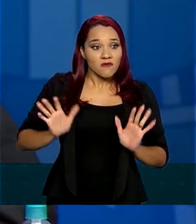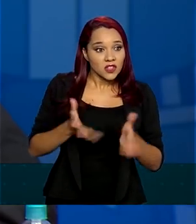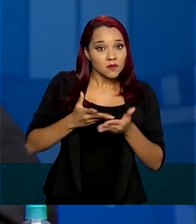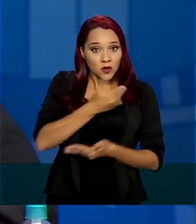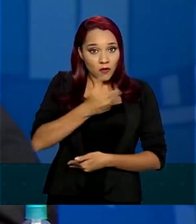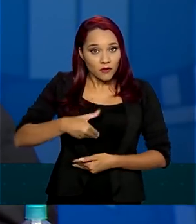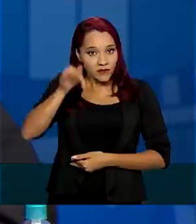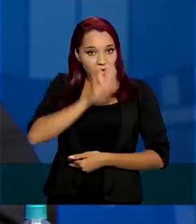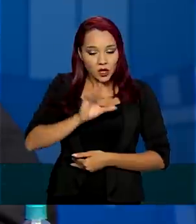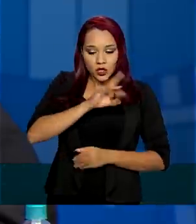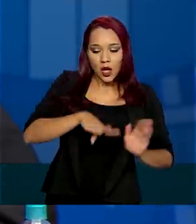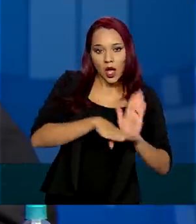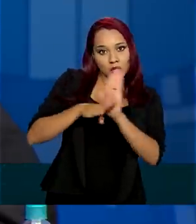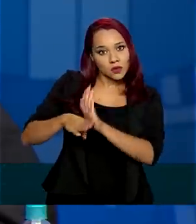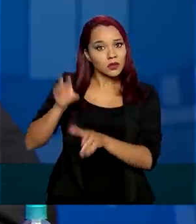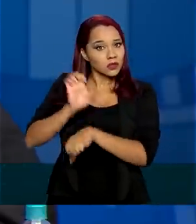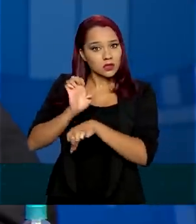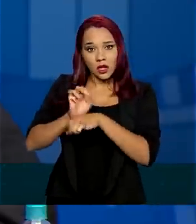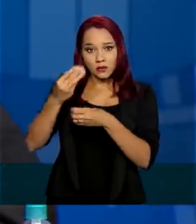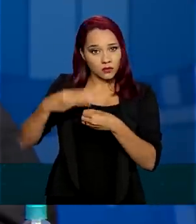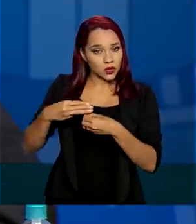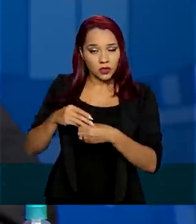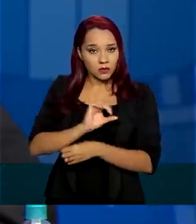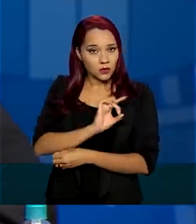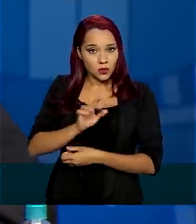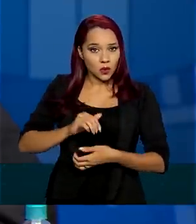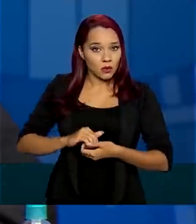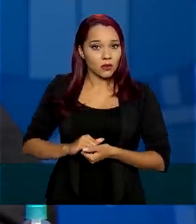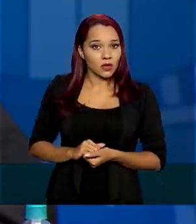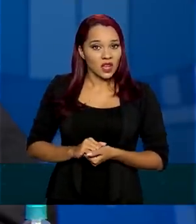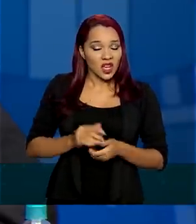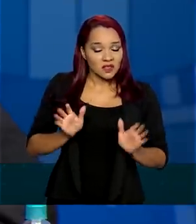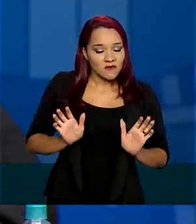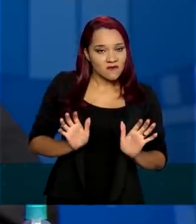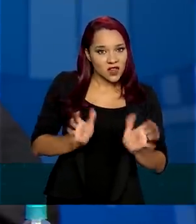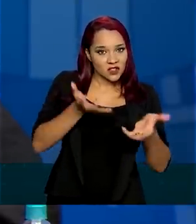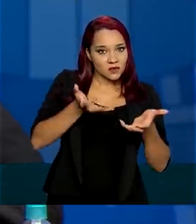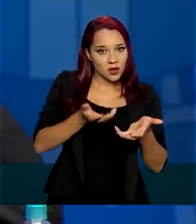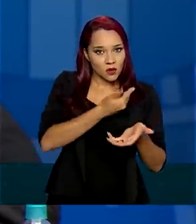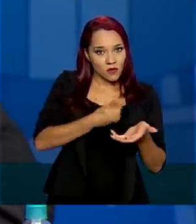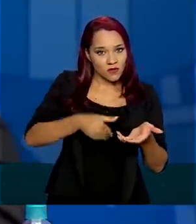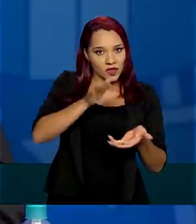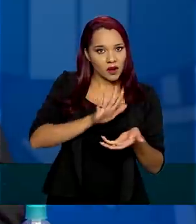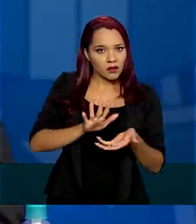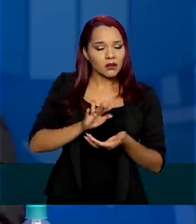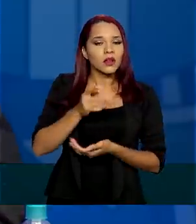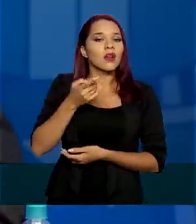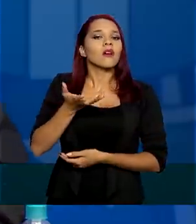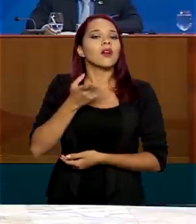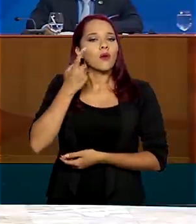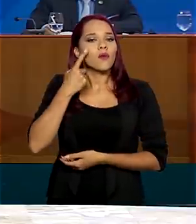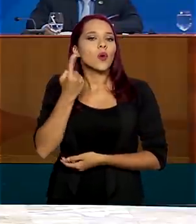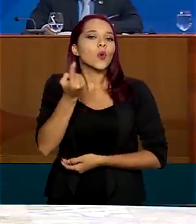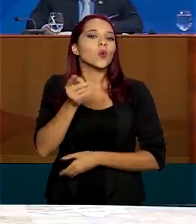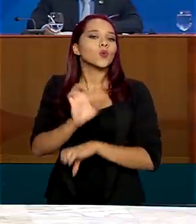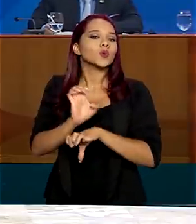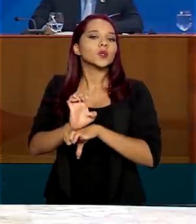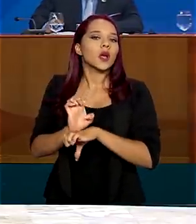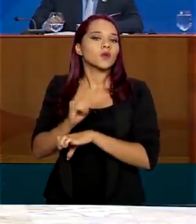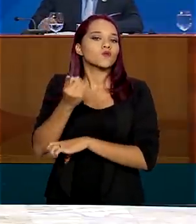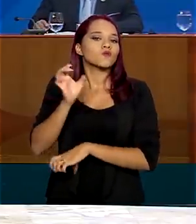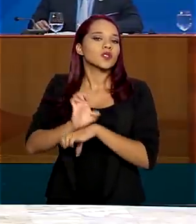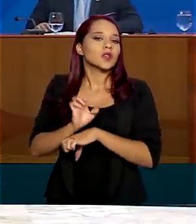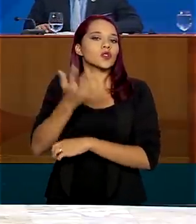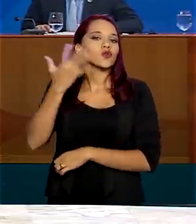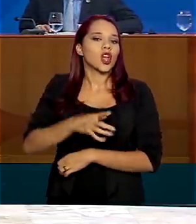federal, só ajuda estado e município. Né? Investimento de governo, eu quero ver um estado, né, ministro? Um estado